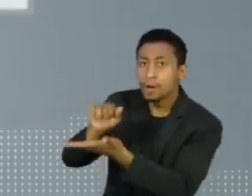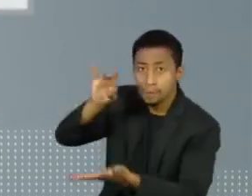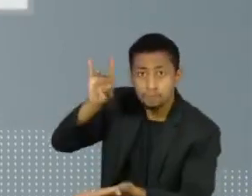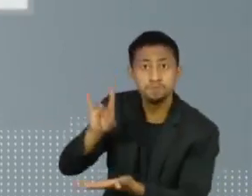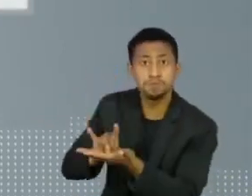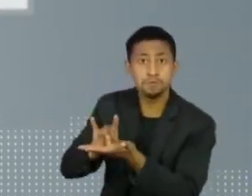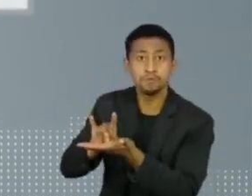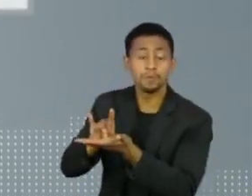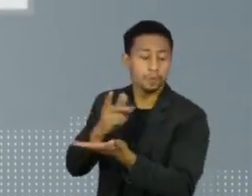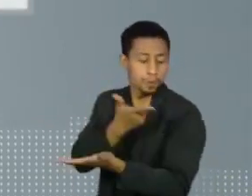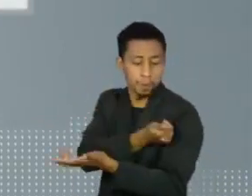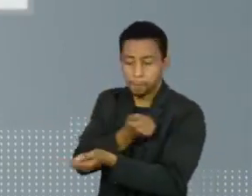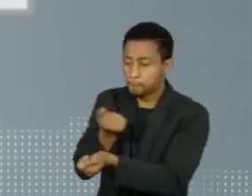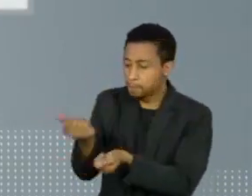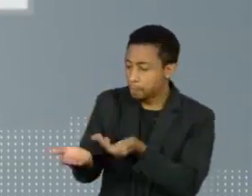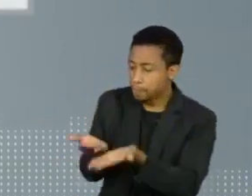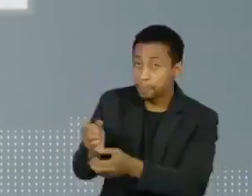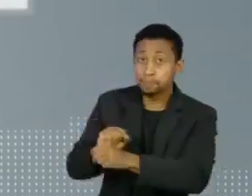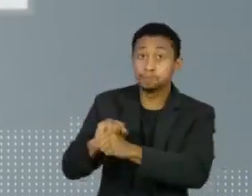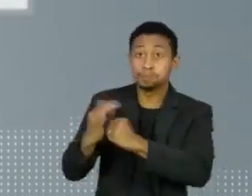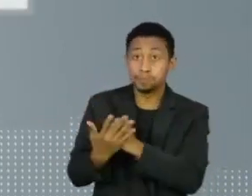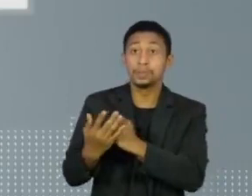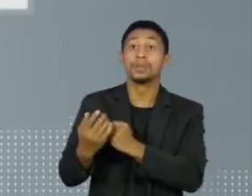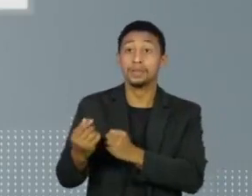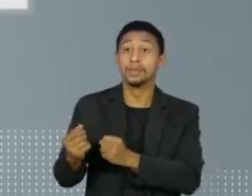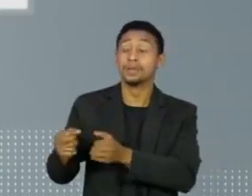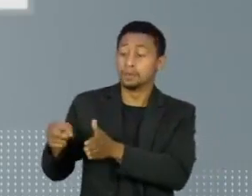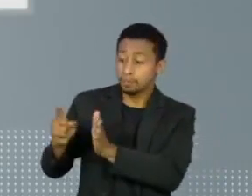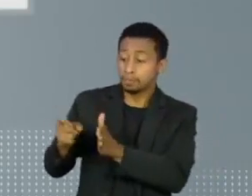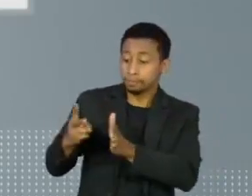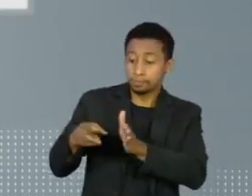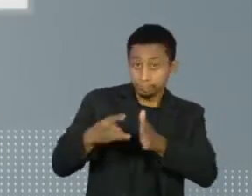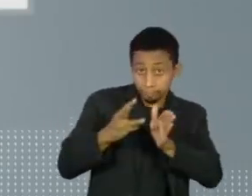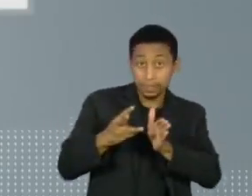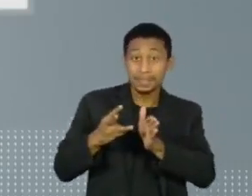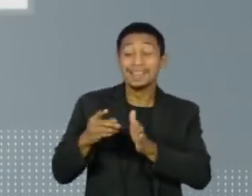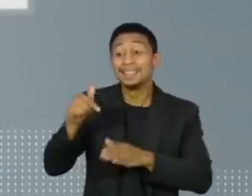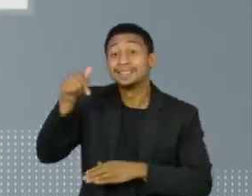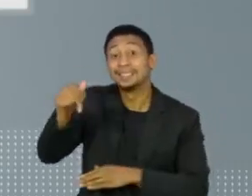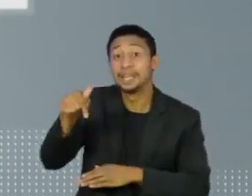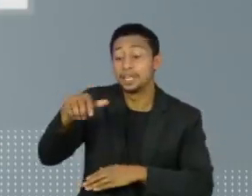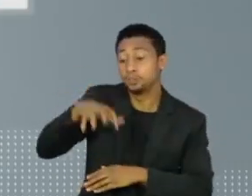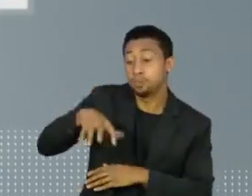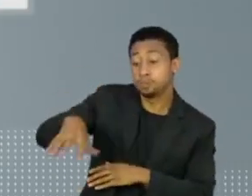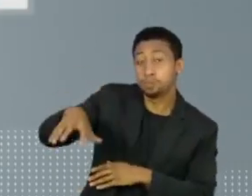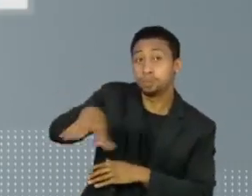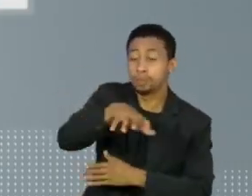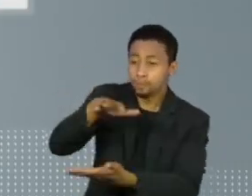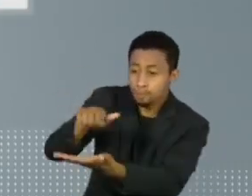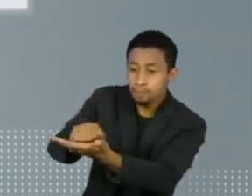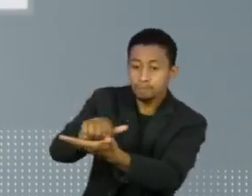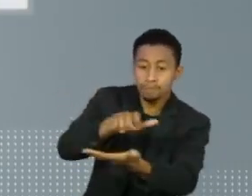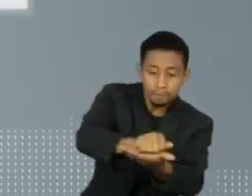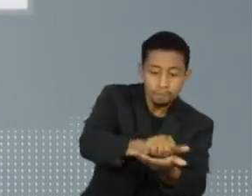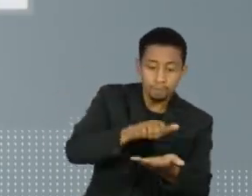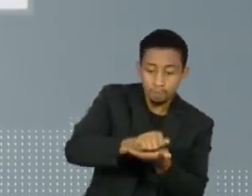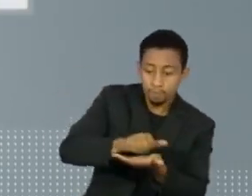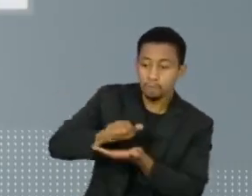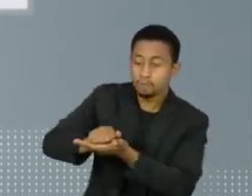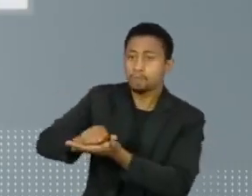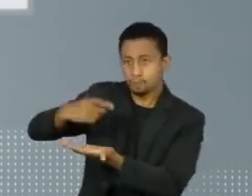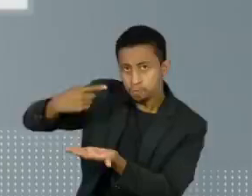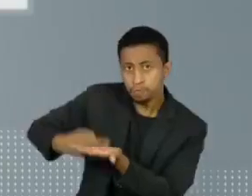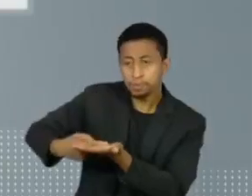uma vacina Covid-19 com sete locais de fabricação certificados, refletindo a dedicação, planejamento e